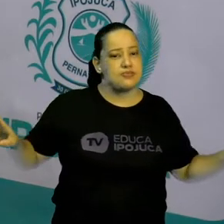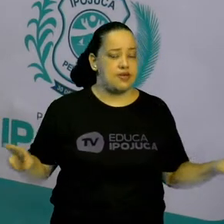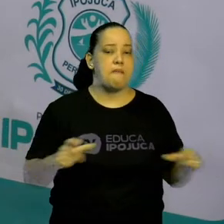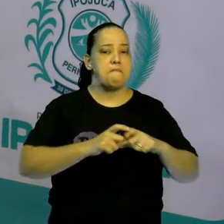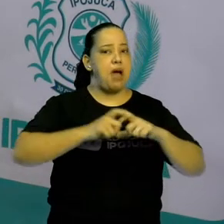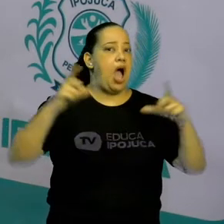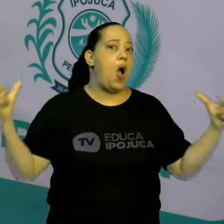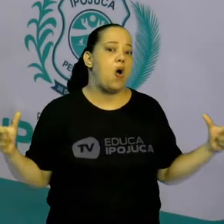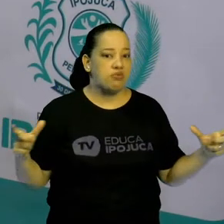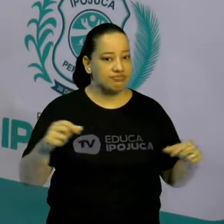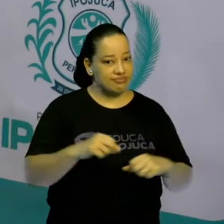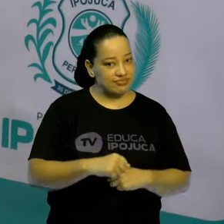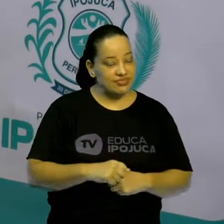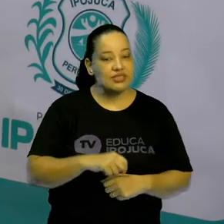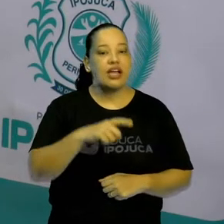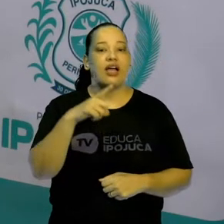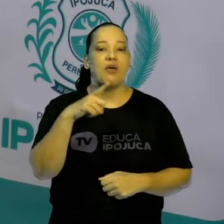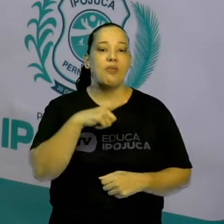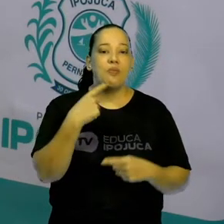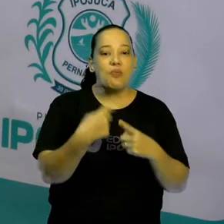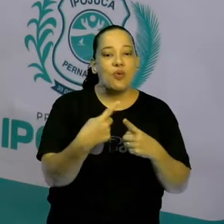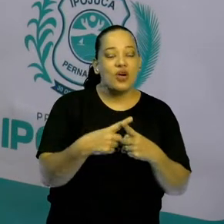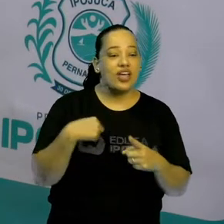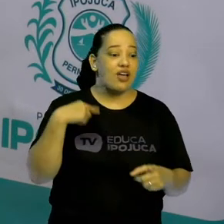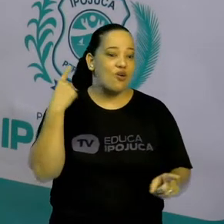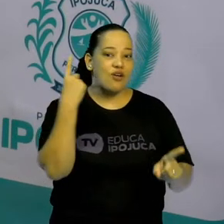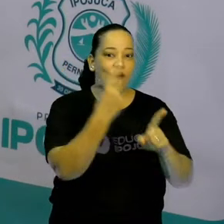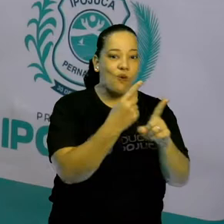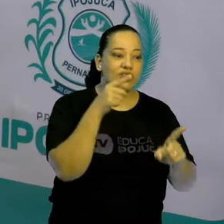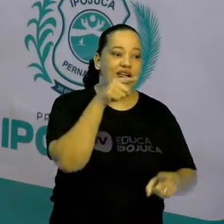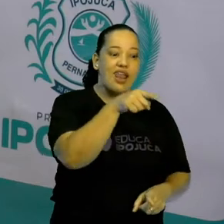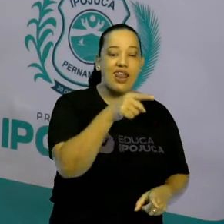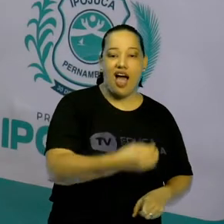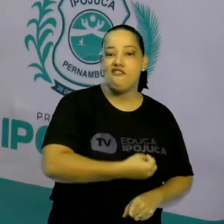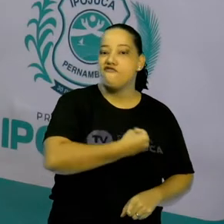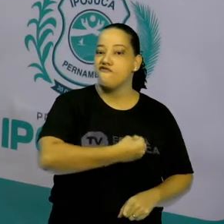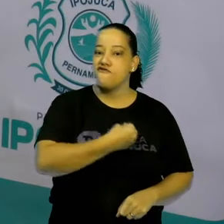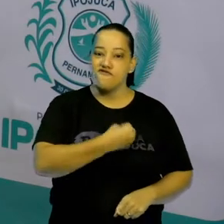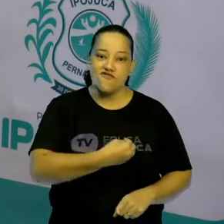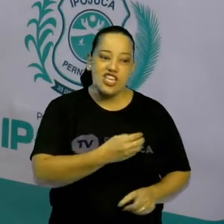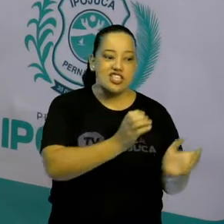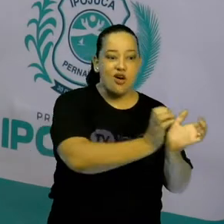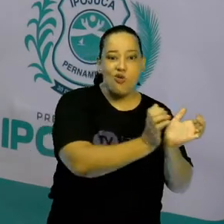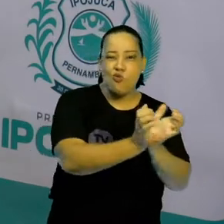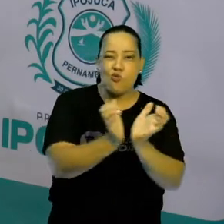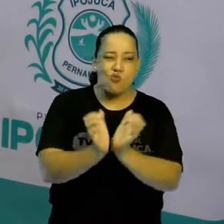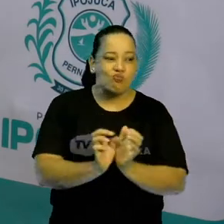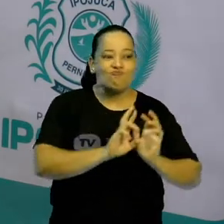encontrar a maior quantidade de seres vivos de espécies diferentes.